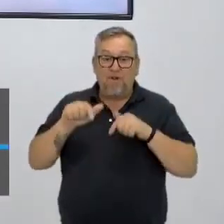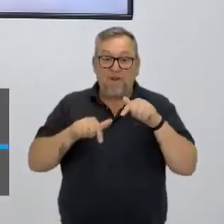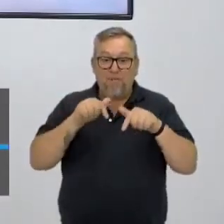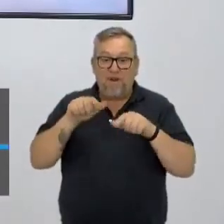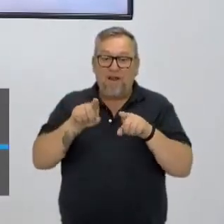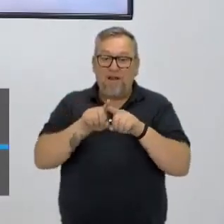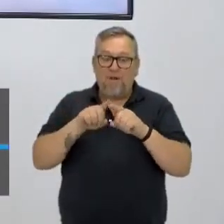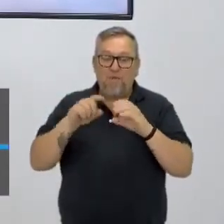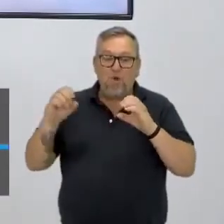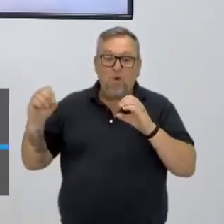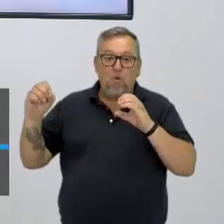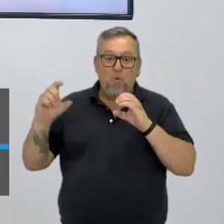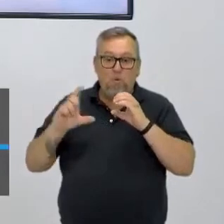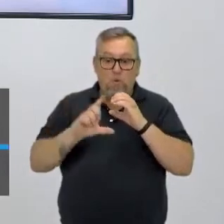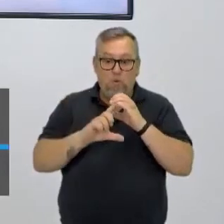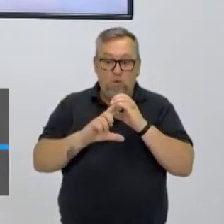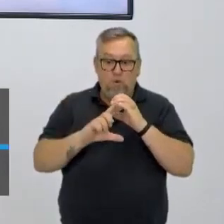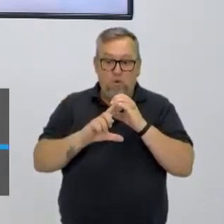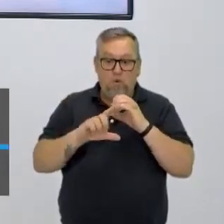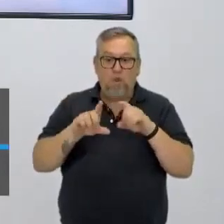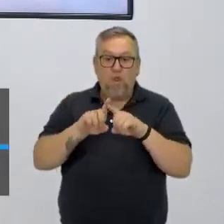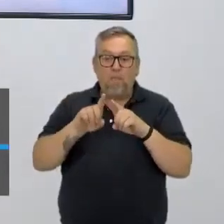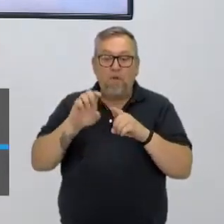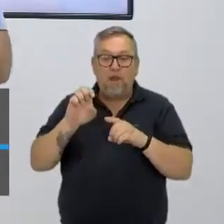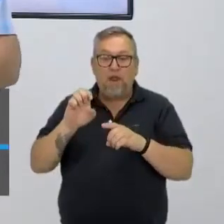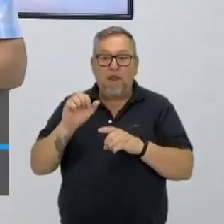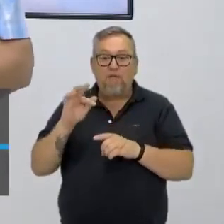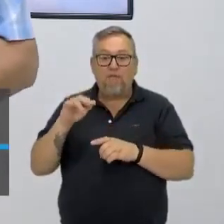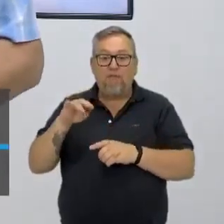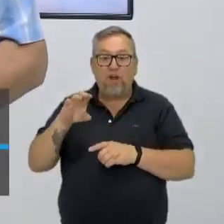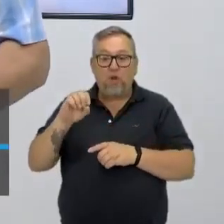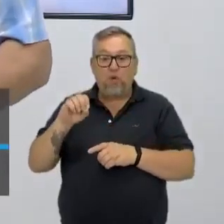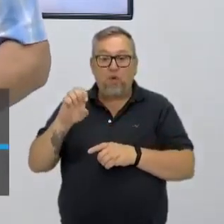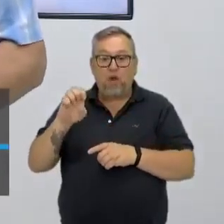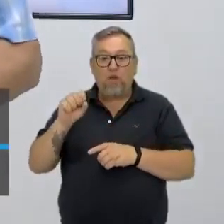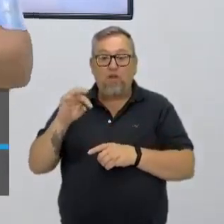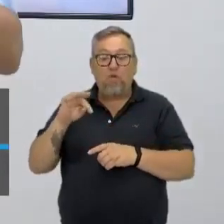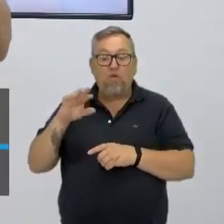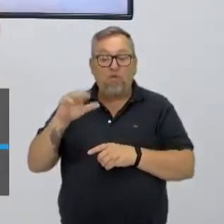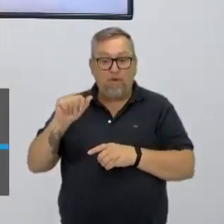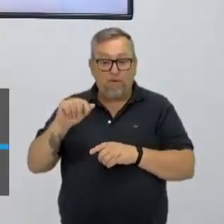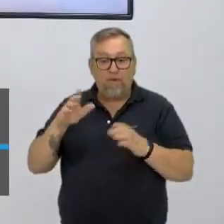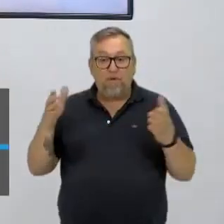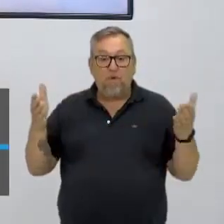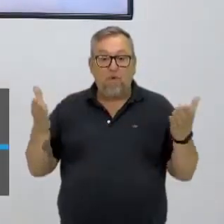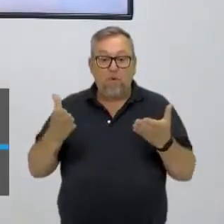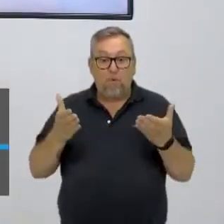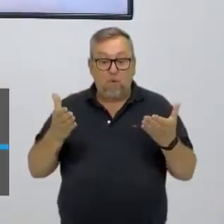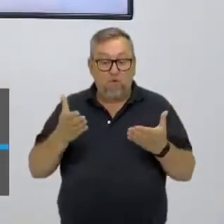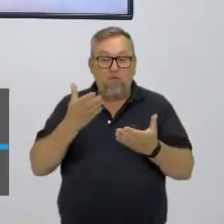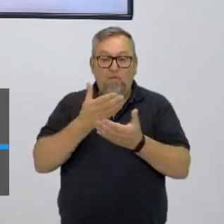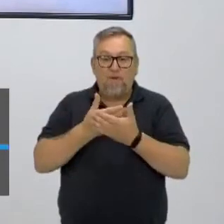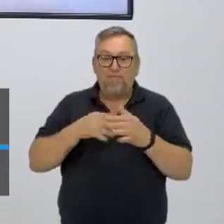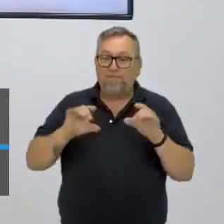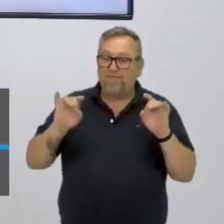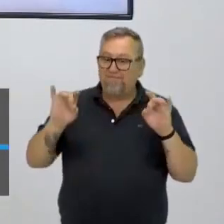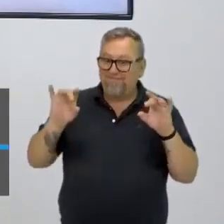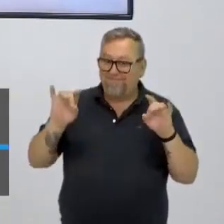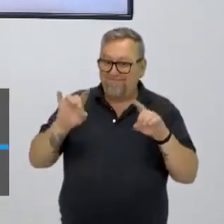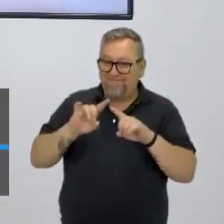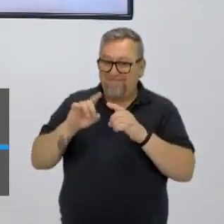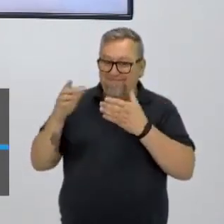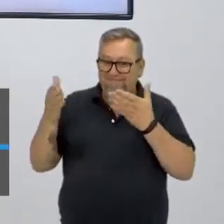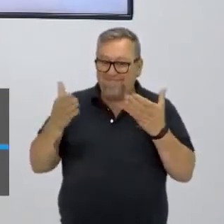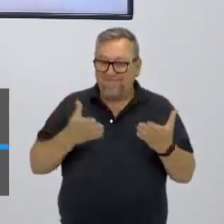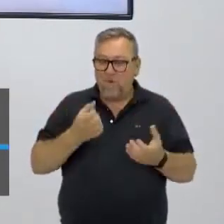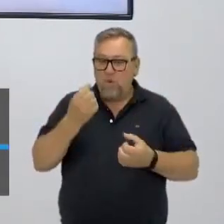efeito estufa, já falei sobre ela? Sim, mas a gente sempre tem alguma coisinha a mais pra falar. Hoje aqui uma aula toda especial, trazendo